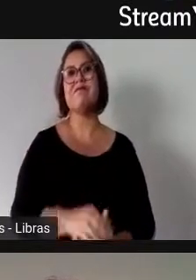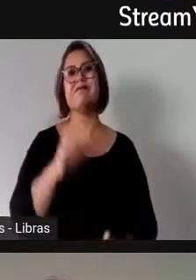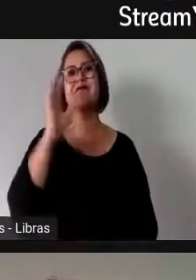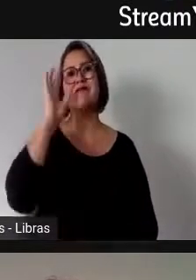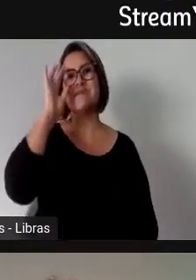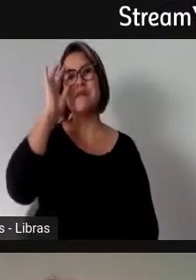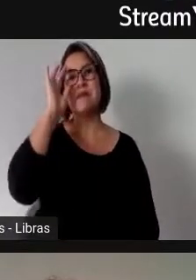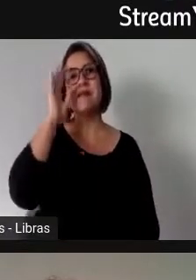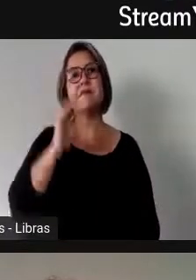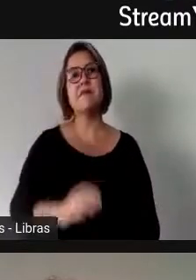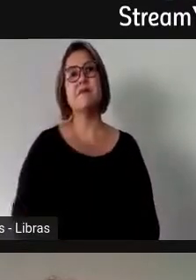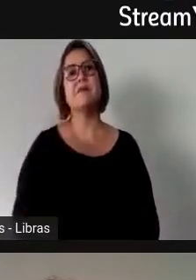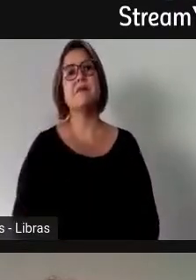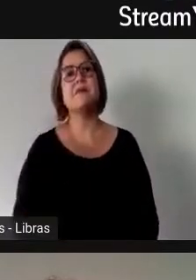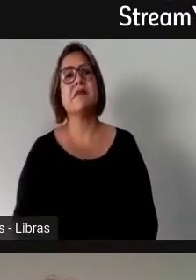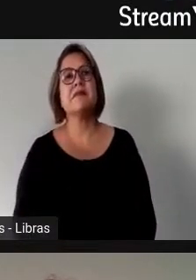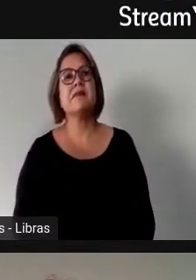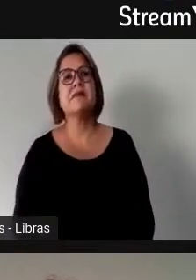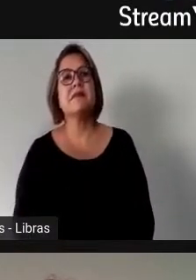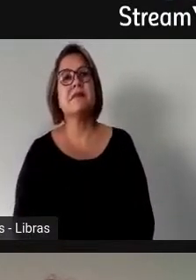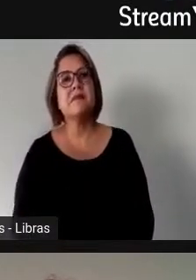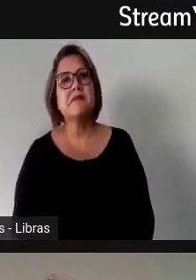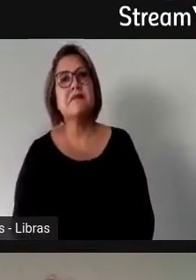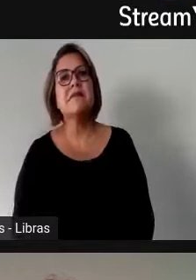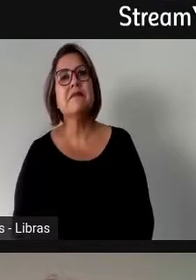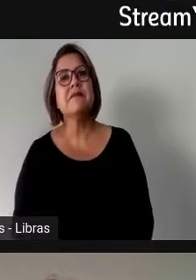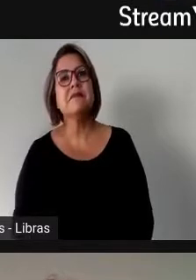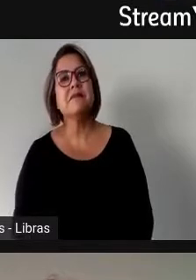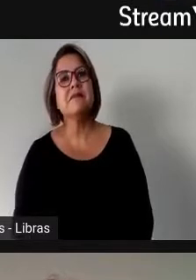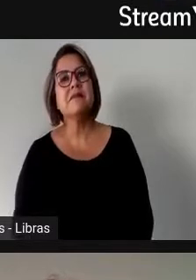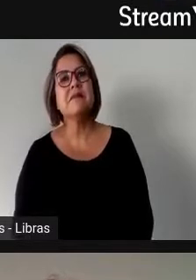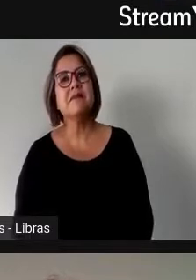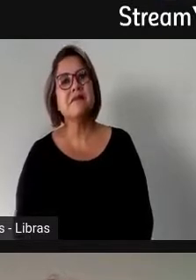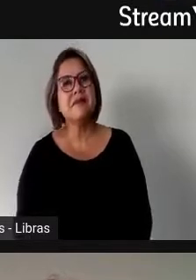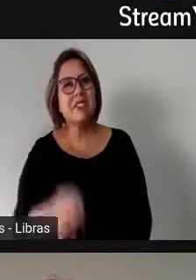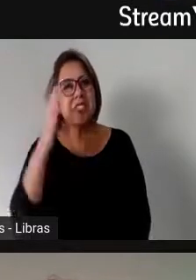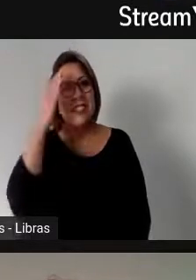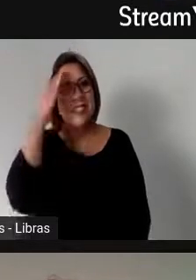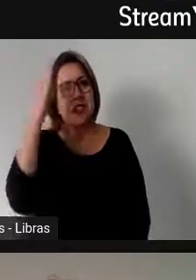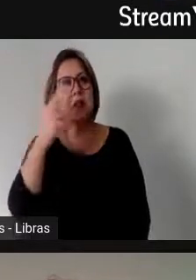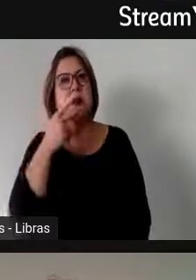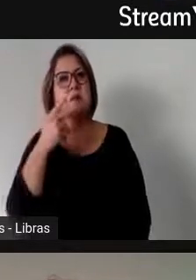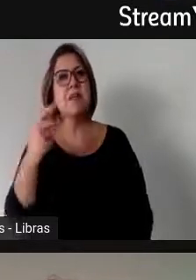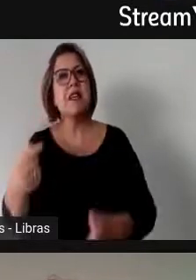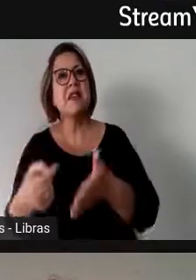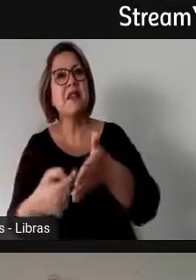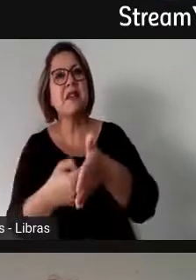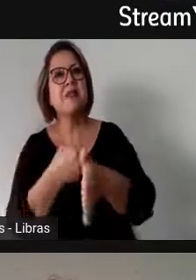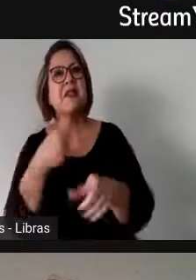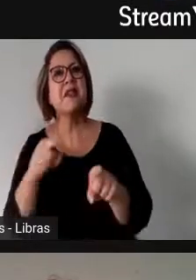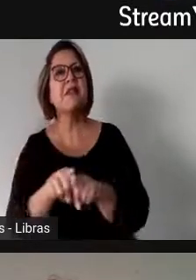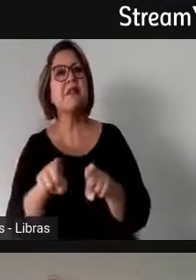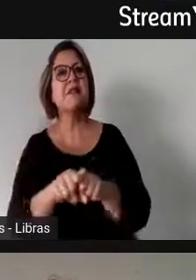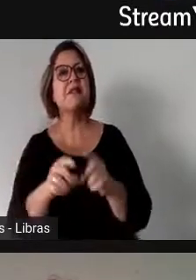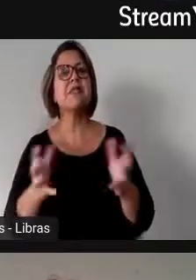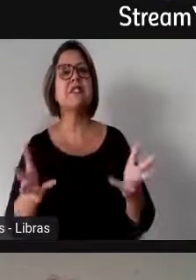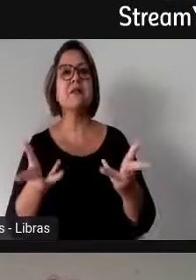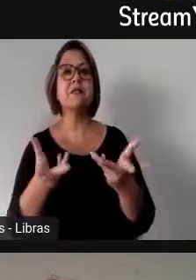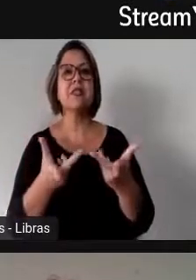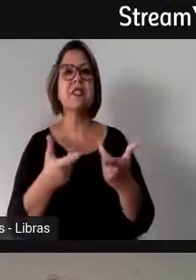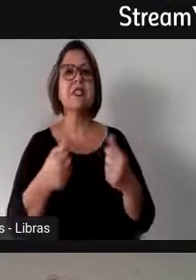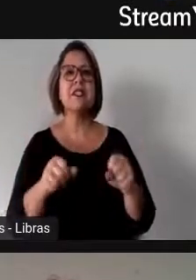Obrigada pelas perguntas, foi excelente mesmo, essa mesa, conjuntas intervenções, né,